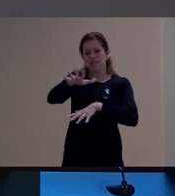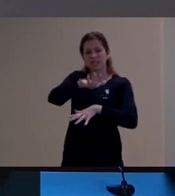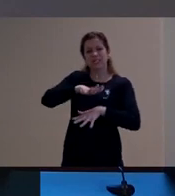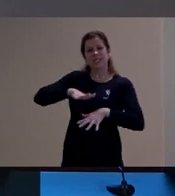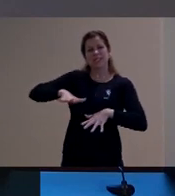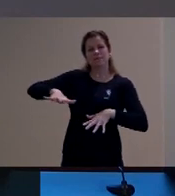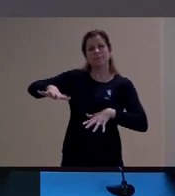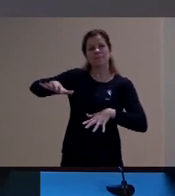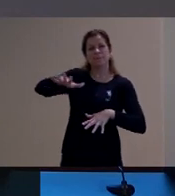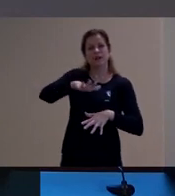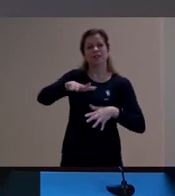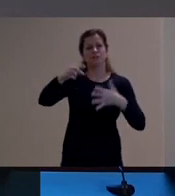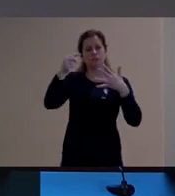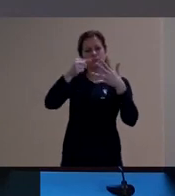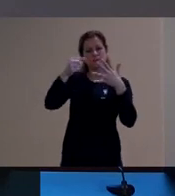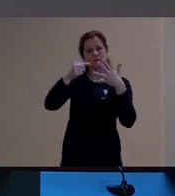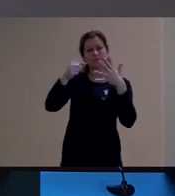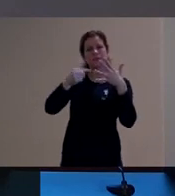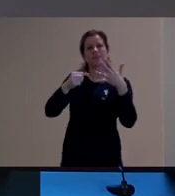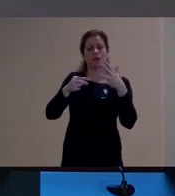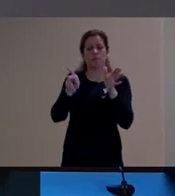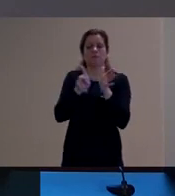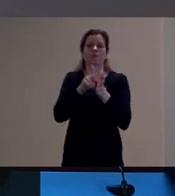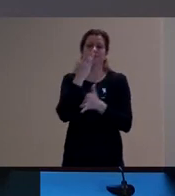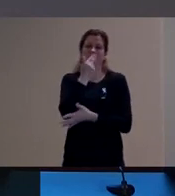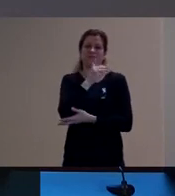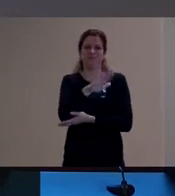essa especificidade também da infância.